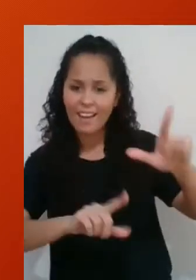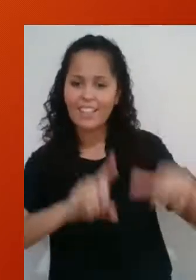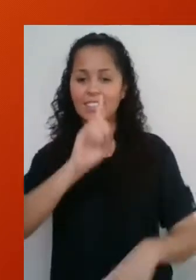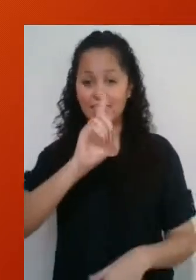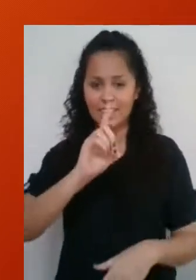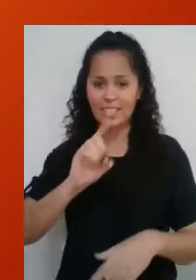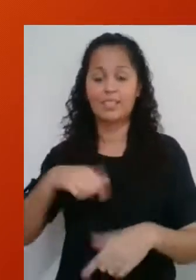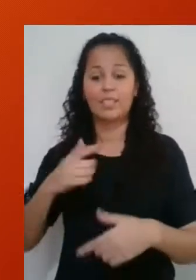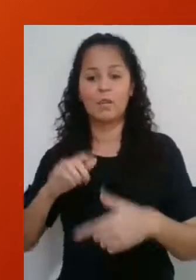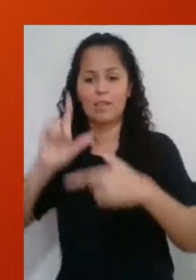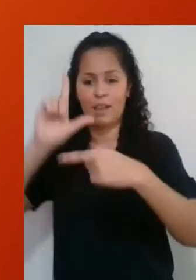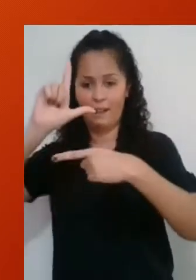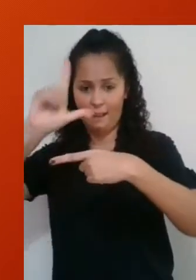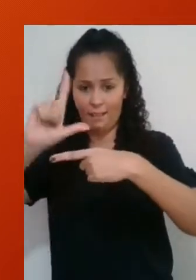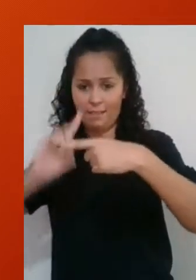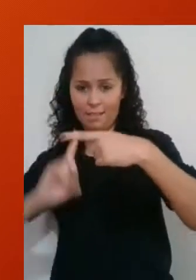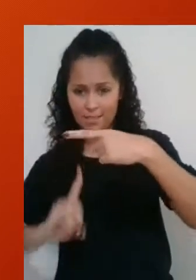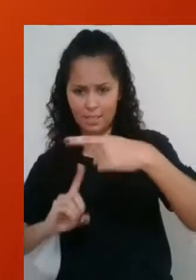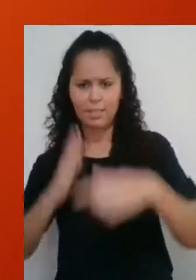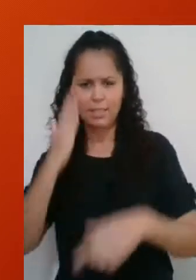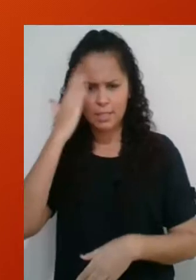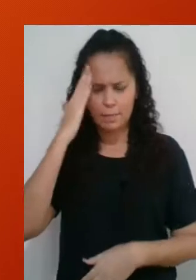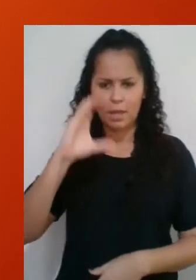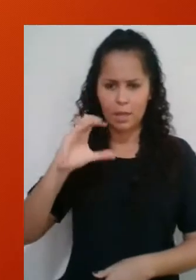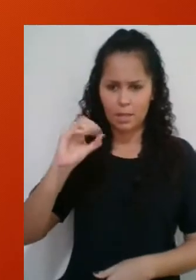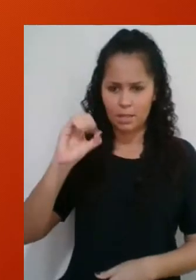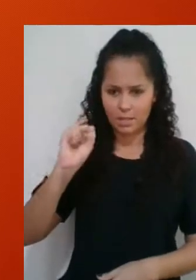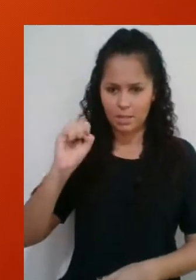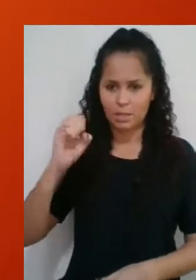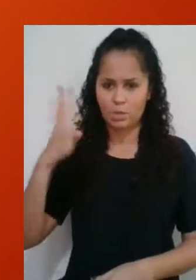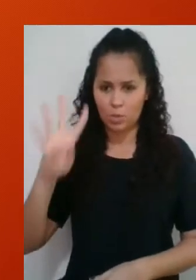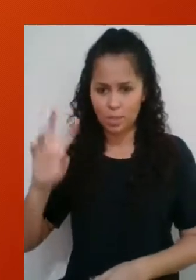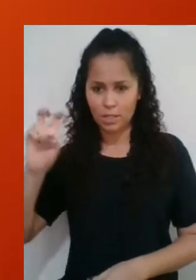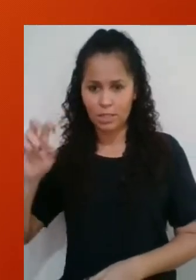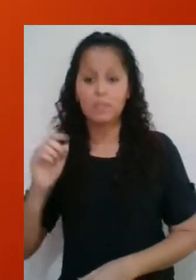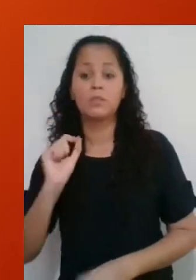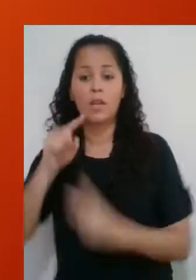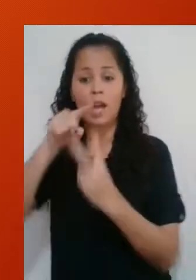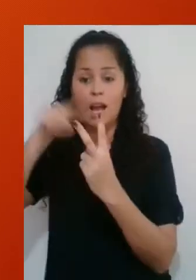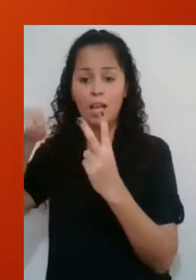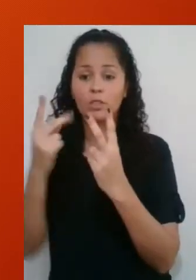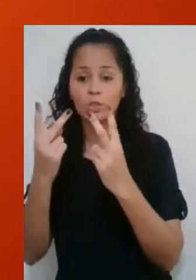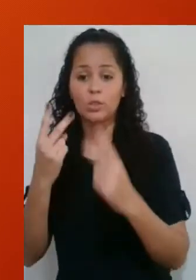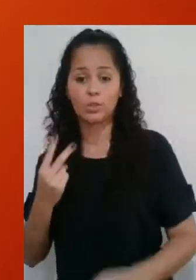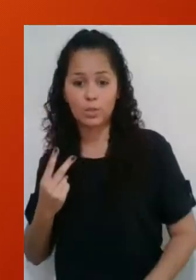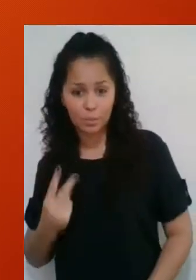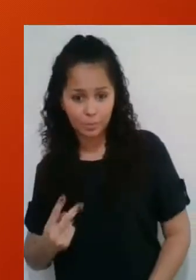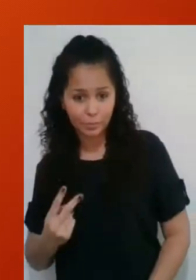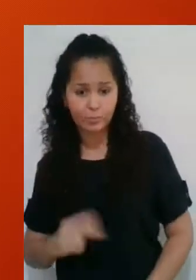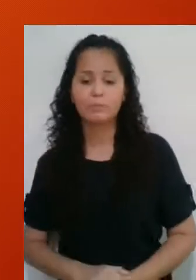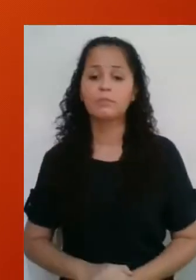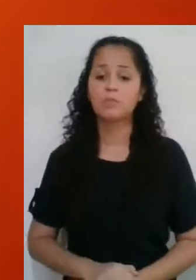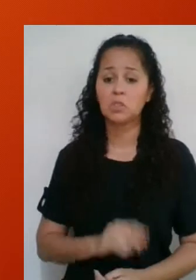representada pela letra D. Como nós sabemos que o cosseno de 45 graus é raiz de 2 sobre 2, nós podemos escrever